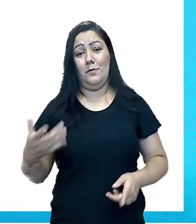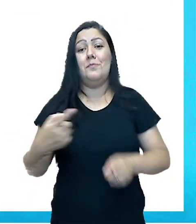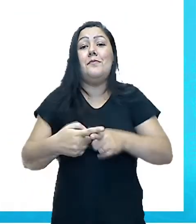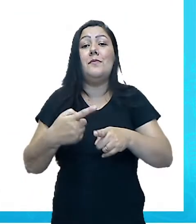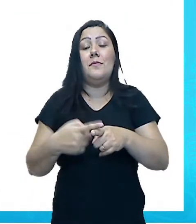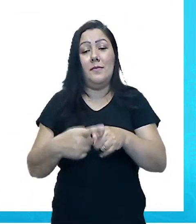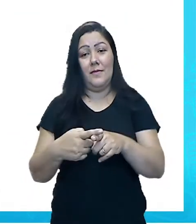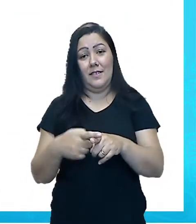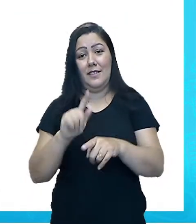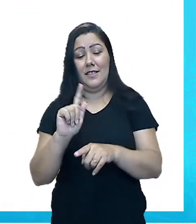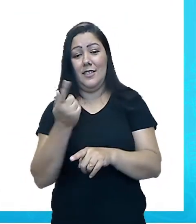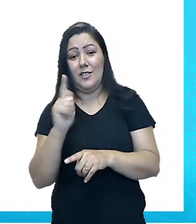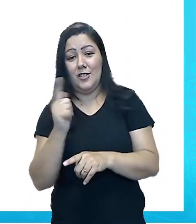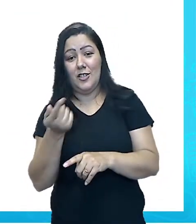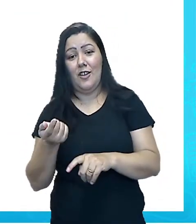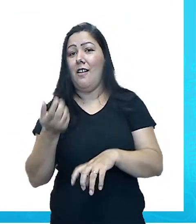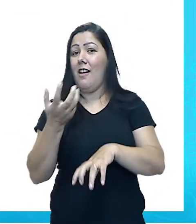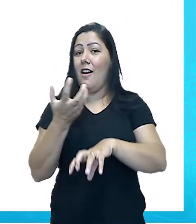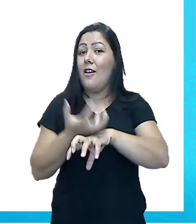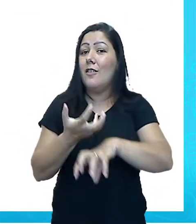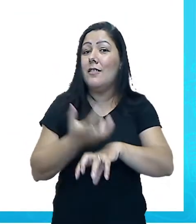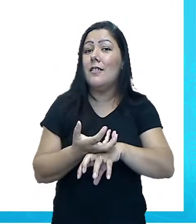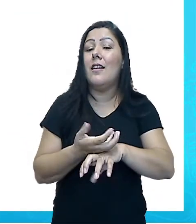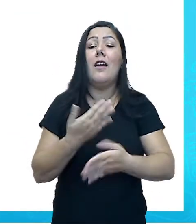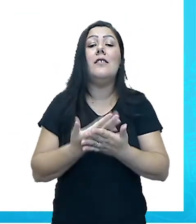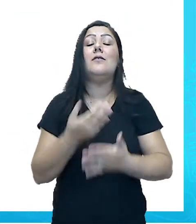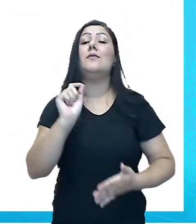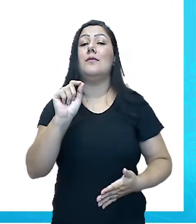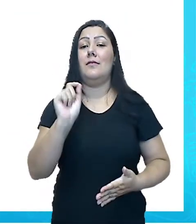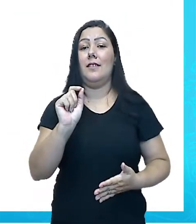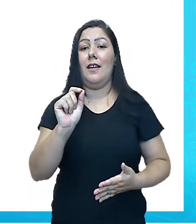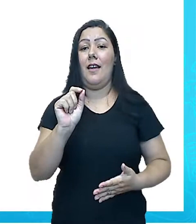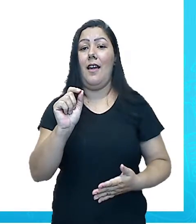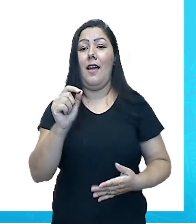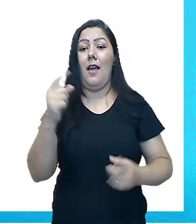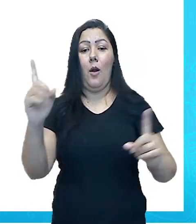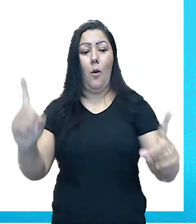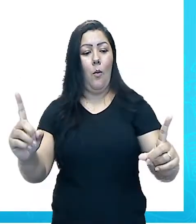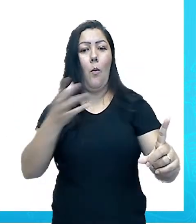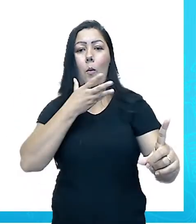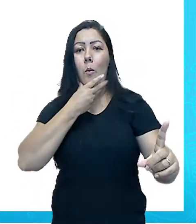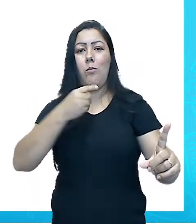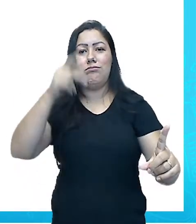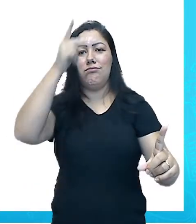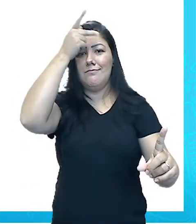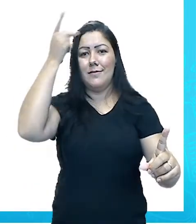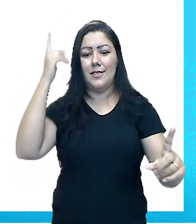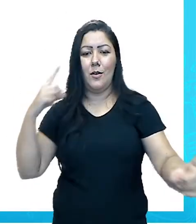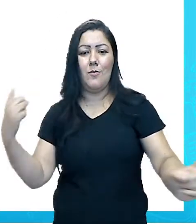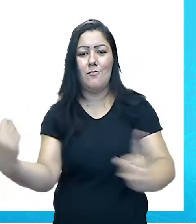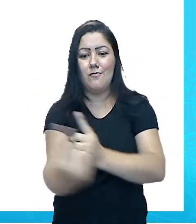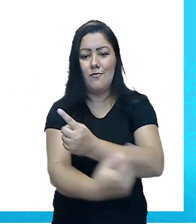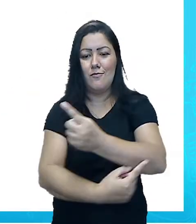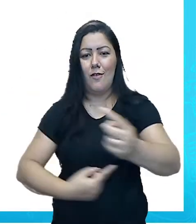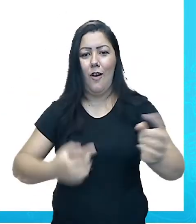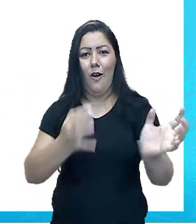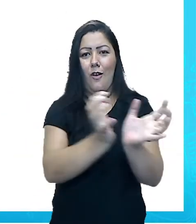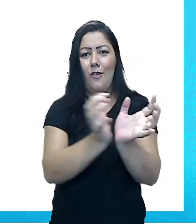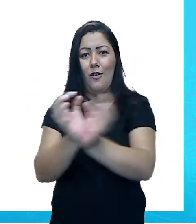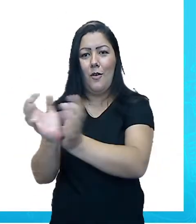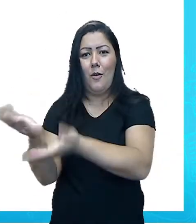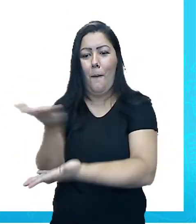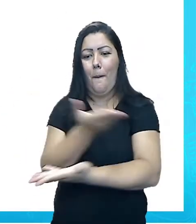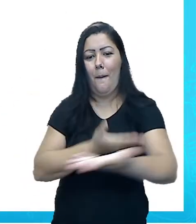estuda a interação entre os grupos humanos e o